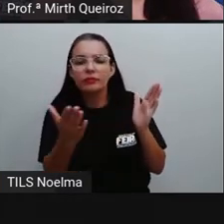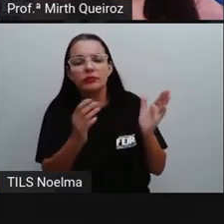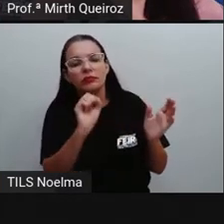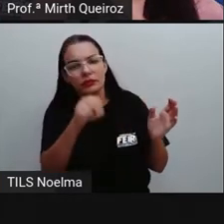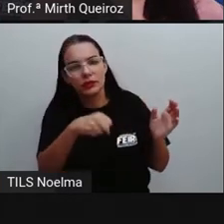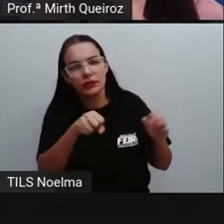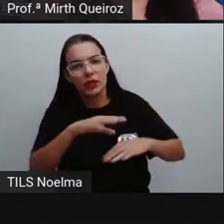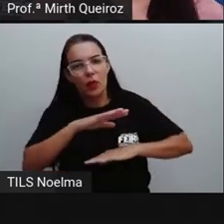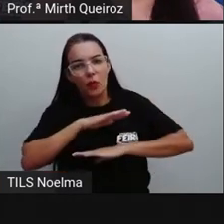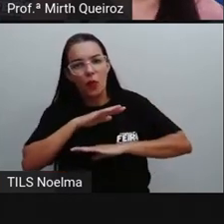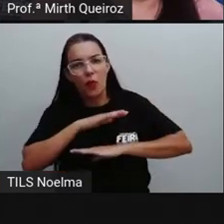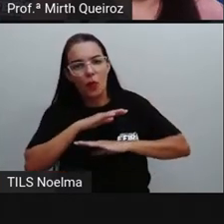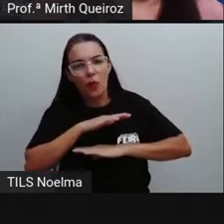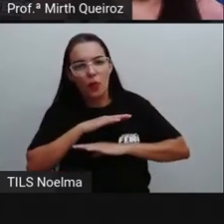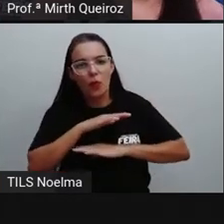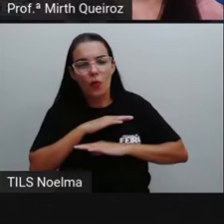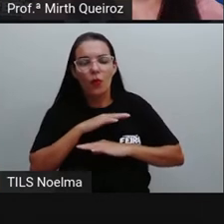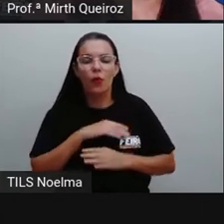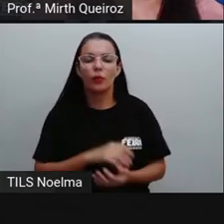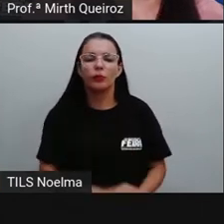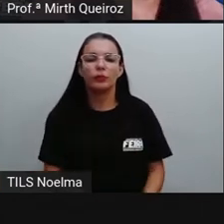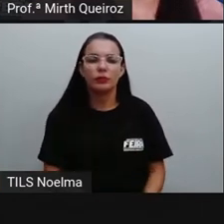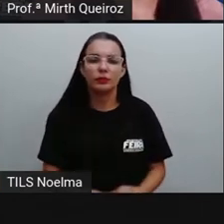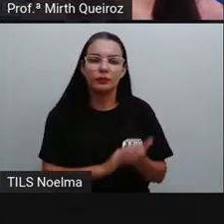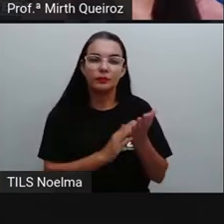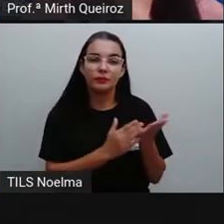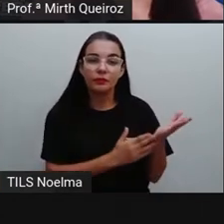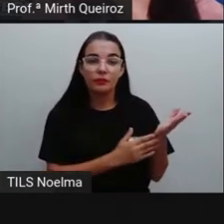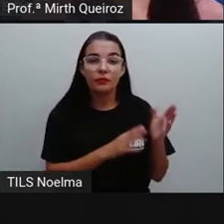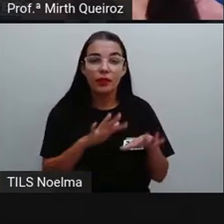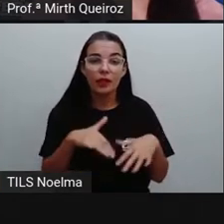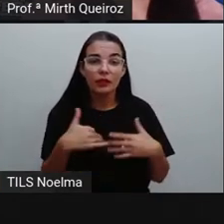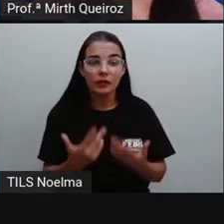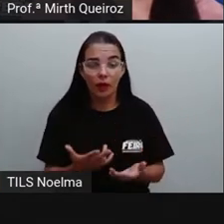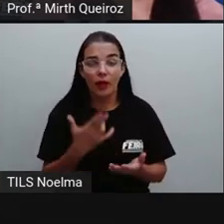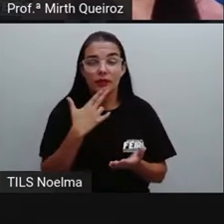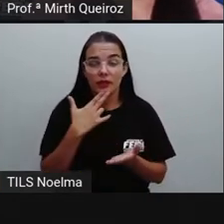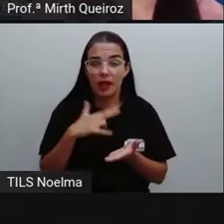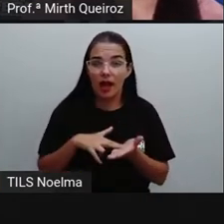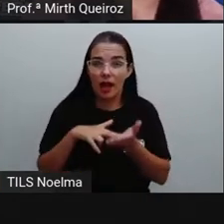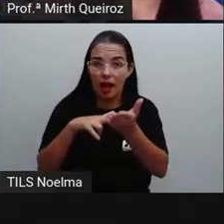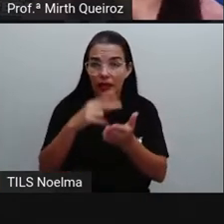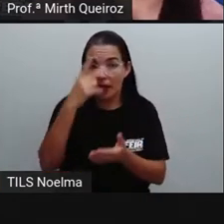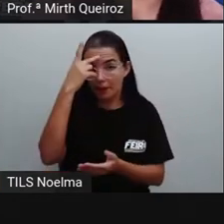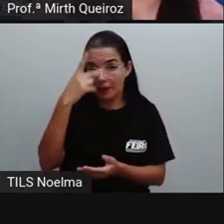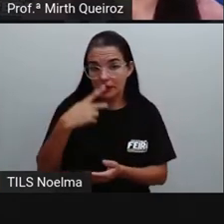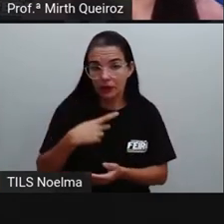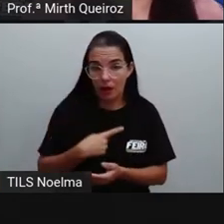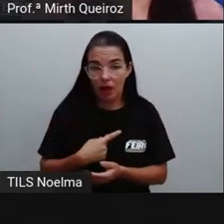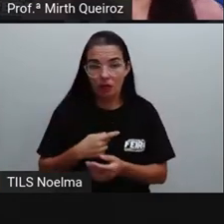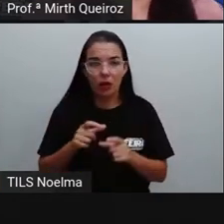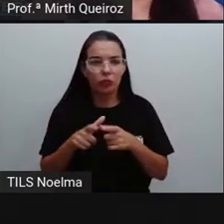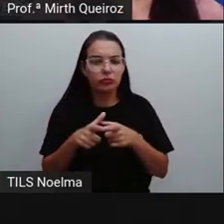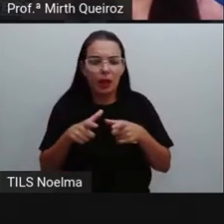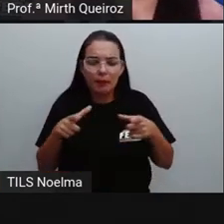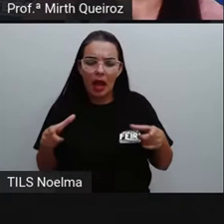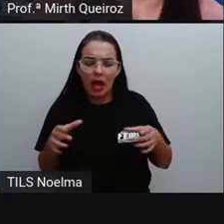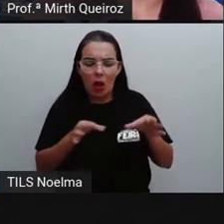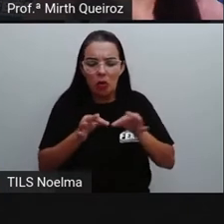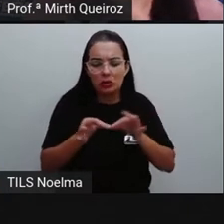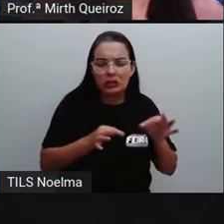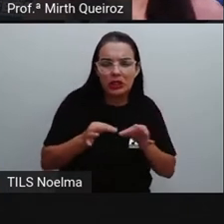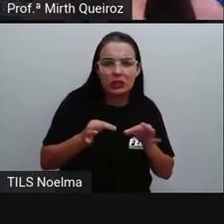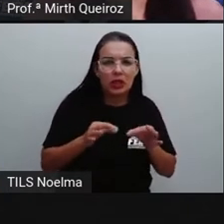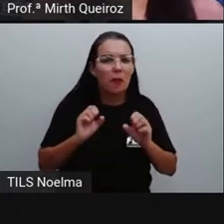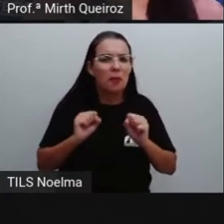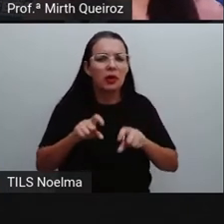É onde seria escrita a carta. No caso das cartas pessoais, o tamanho e a organização dessa parte pode variar